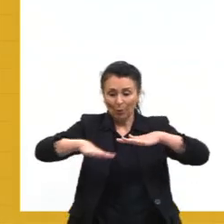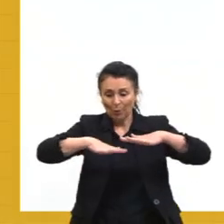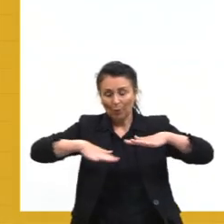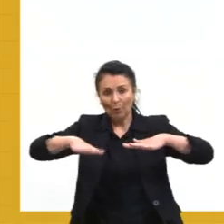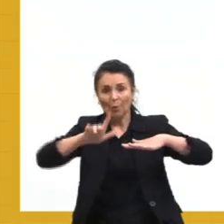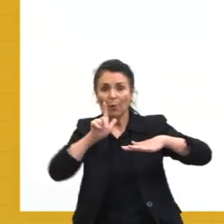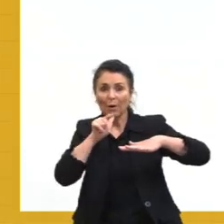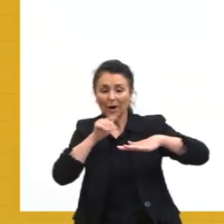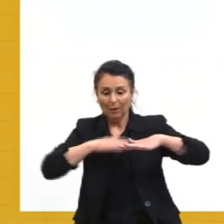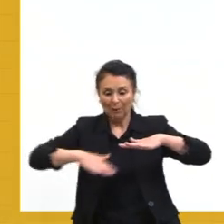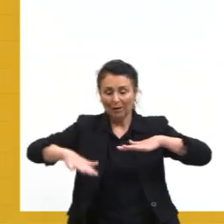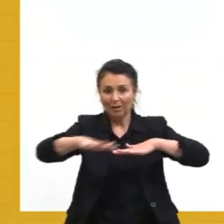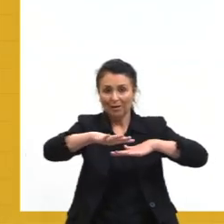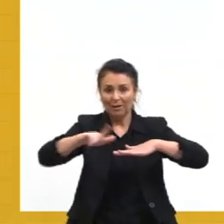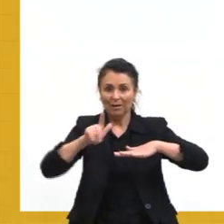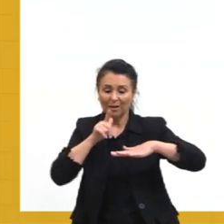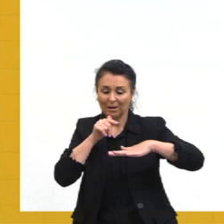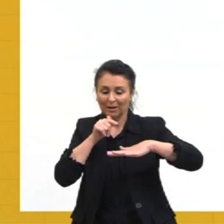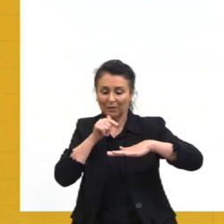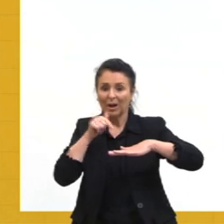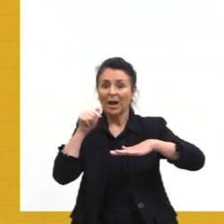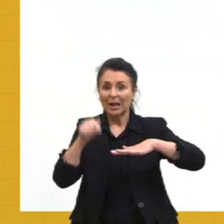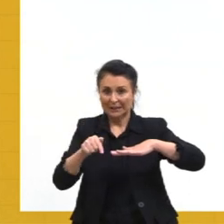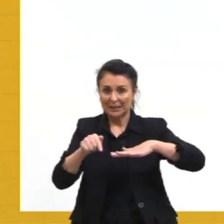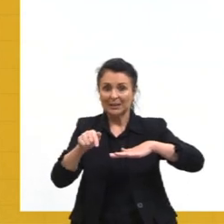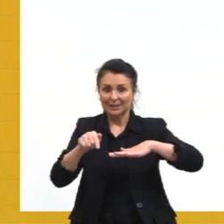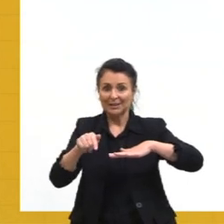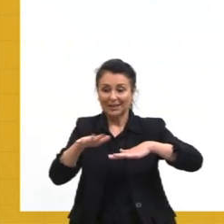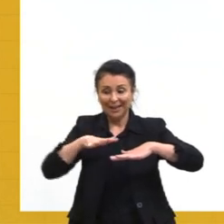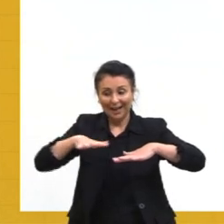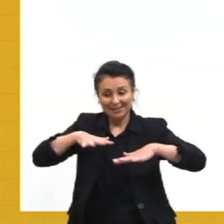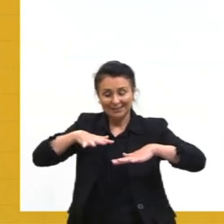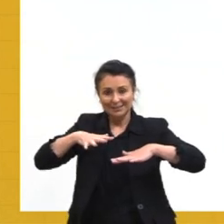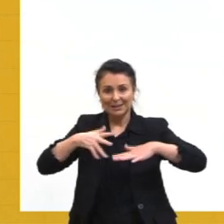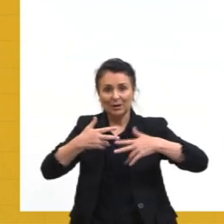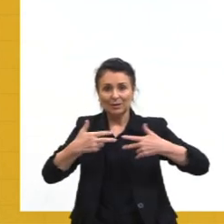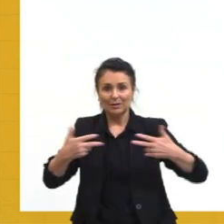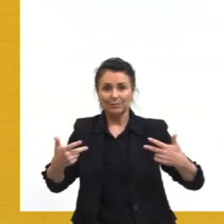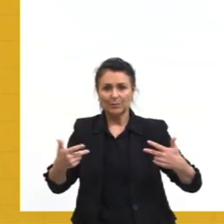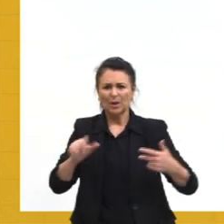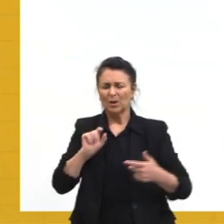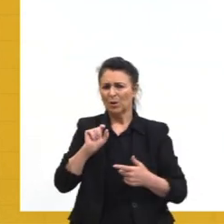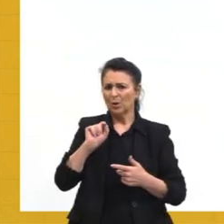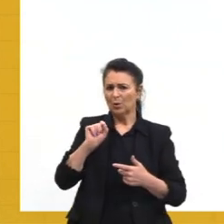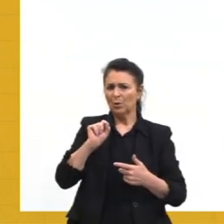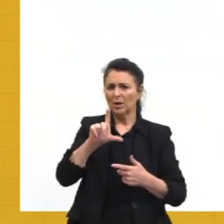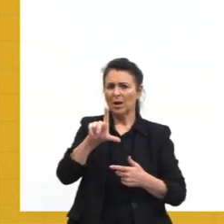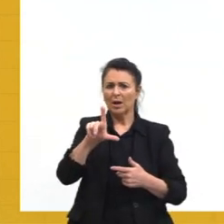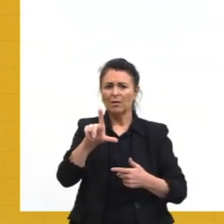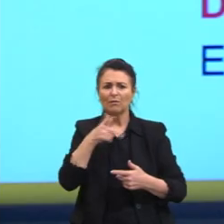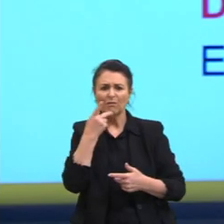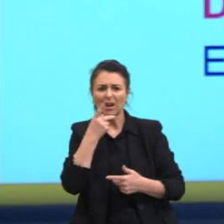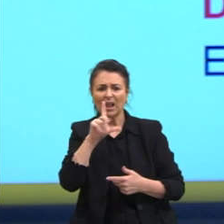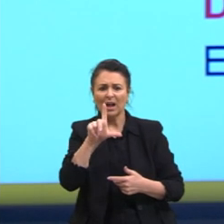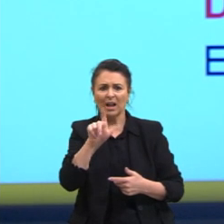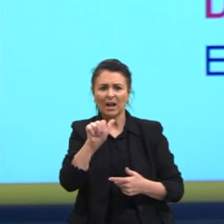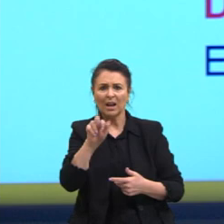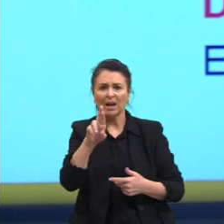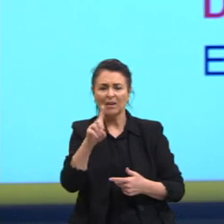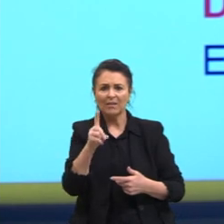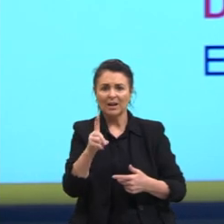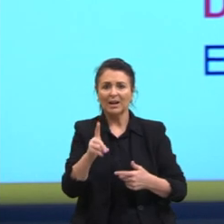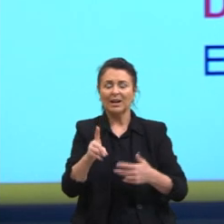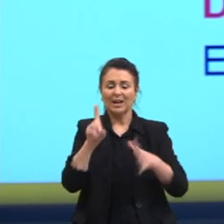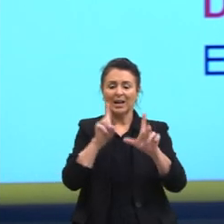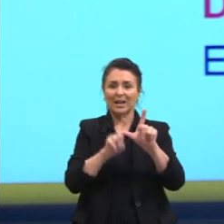nessa fase aqui, que vai atuar a substância. E a única questão aqui que diz a B, a larva é a D. Por isso, vai se tornar